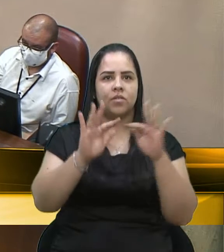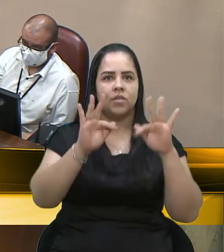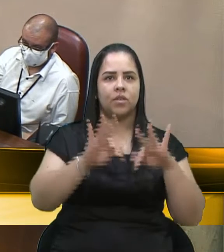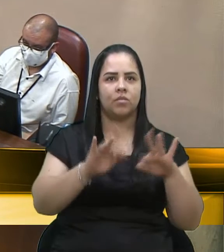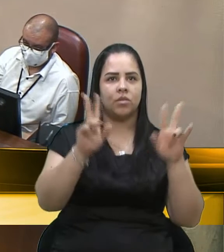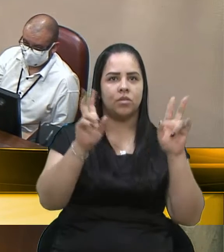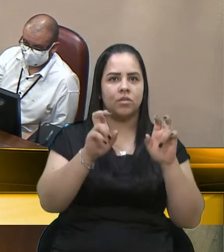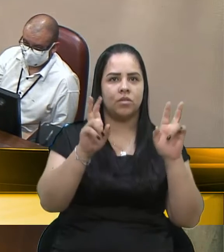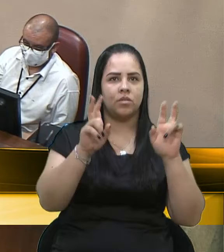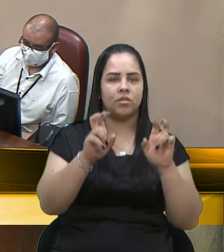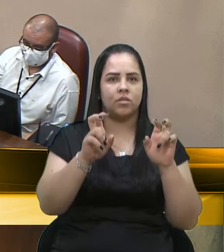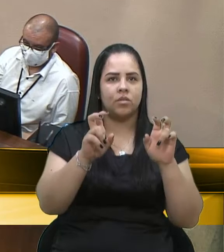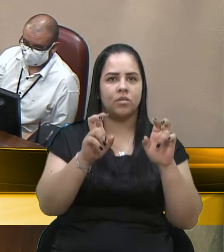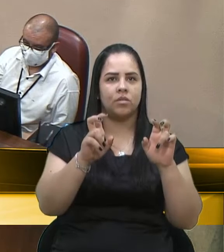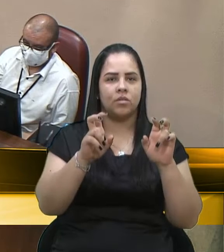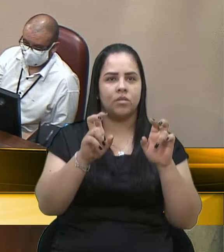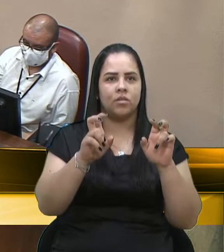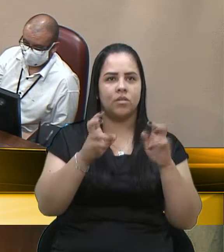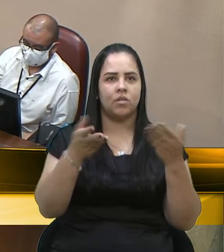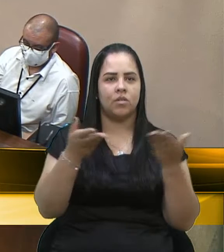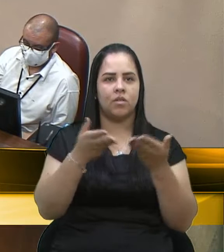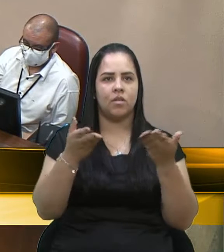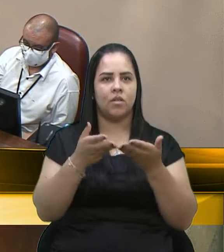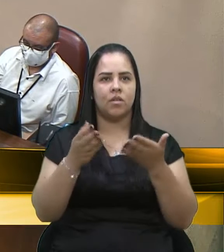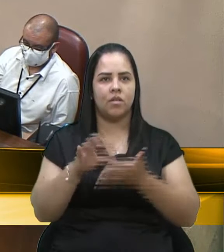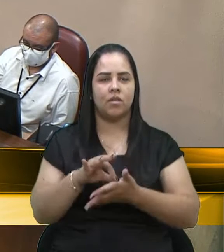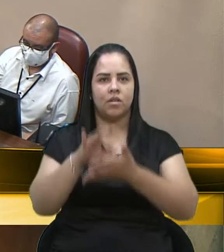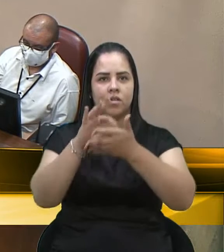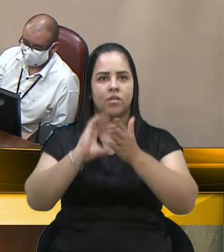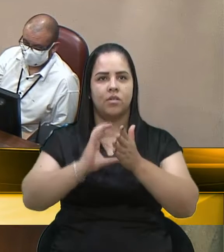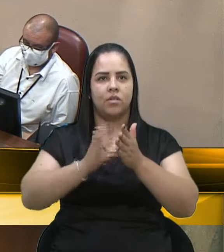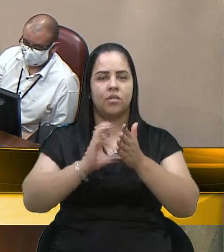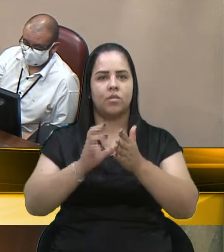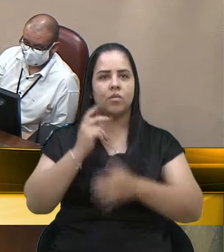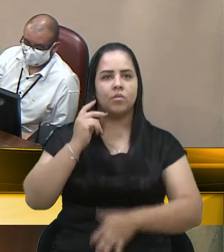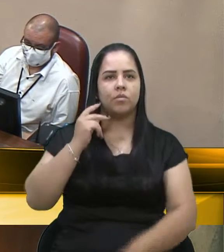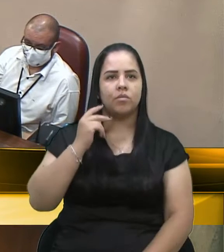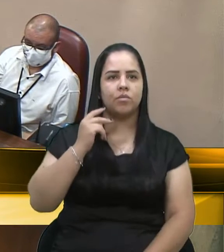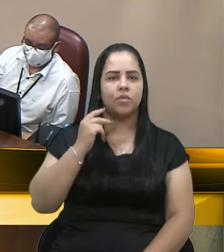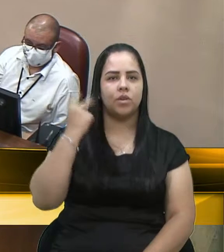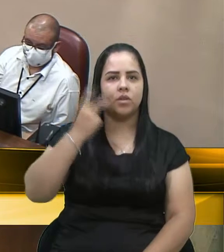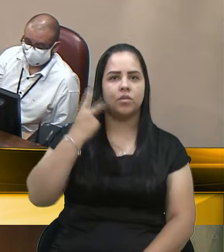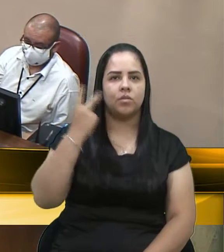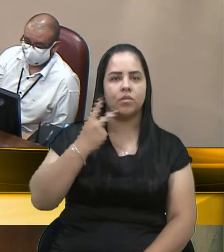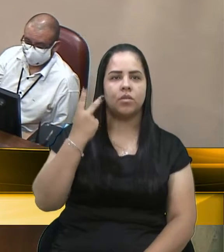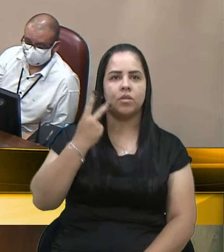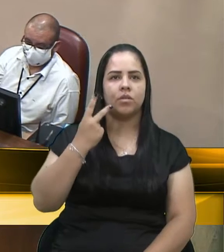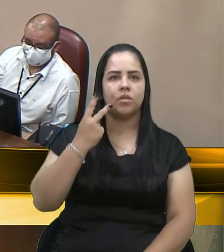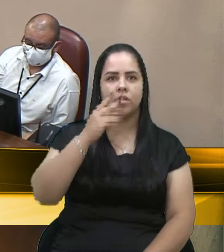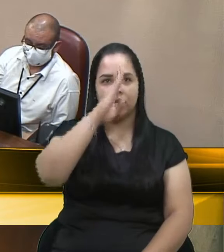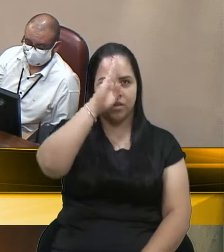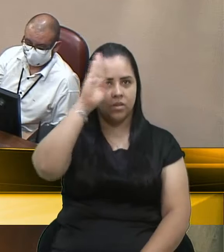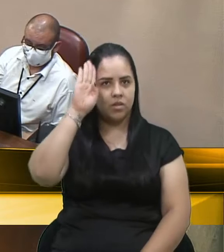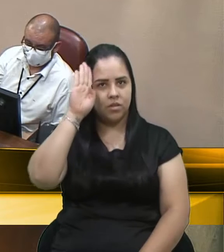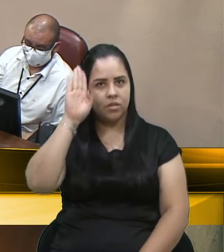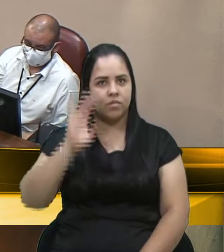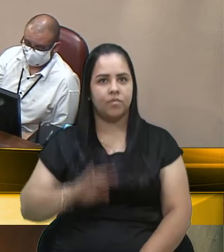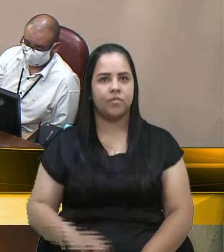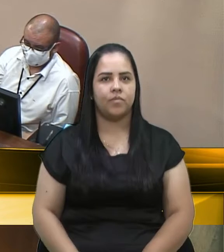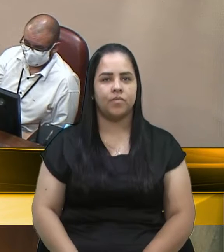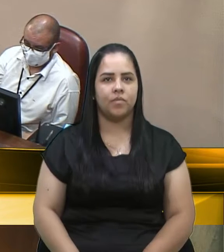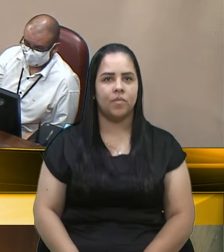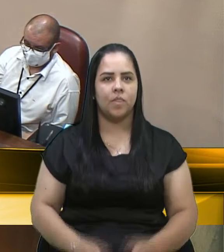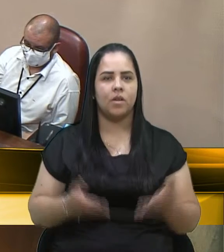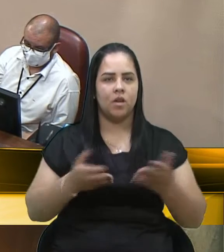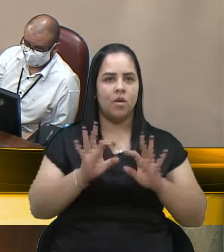estamos... Ação de líder da bancada do PTB Adriano Bressan. Já foi deferida a ordem solicitada pela questão